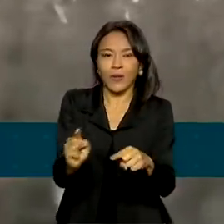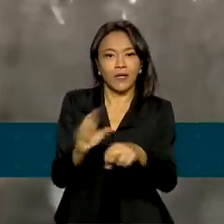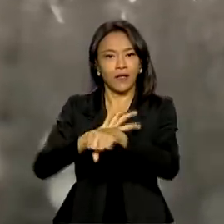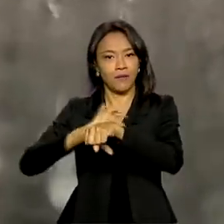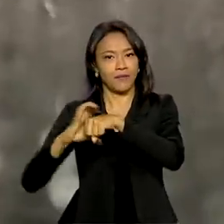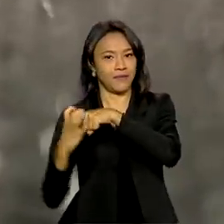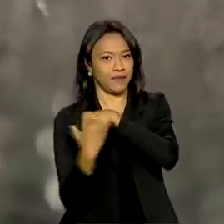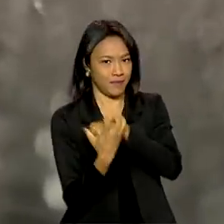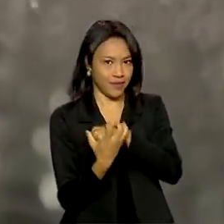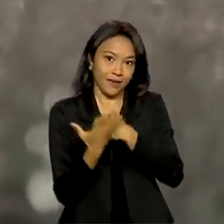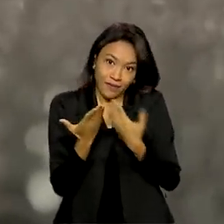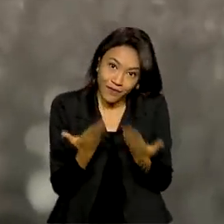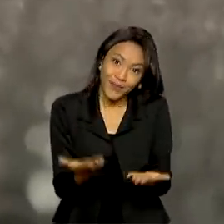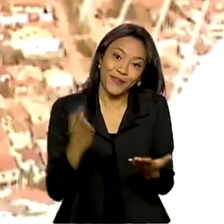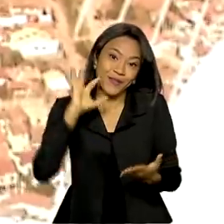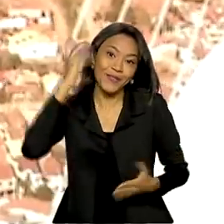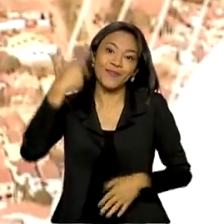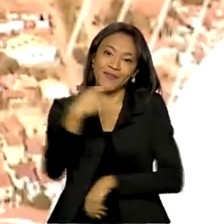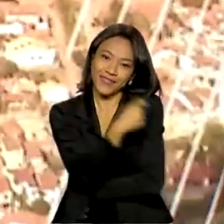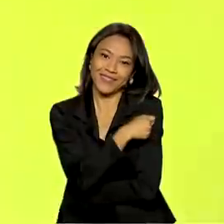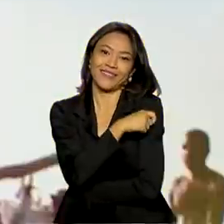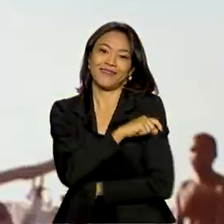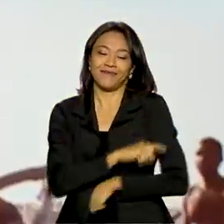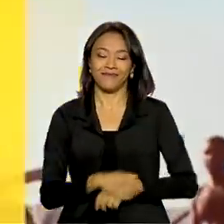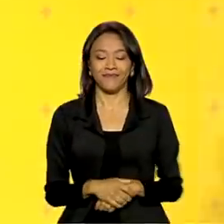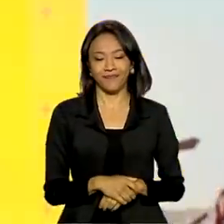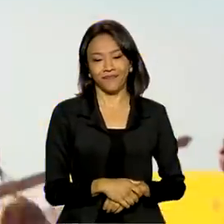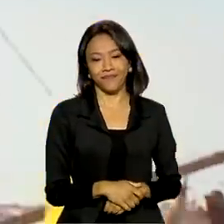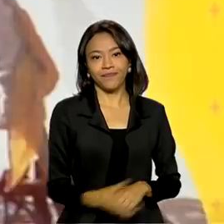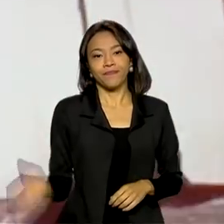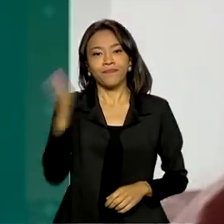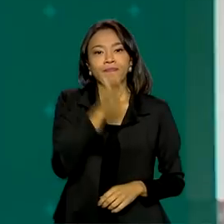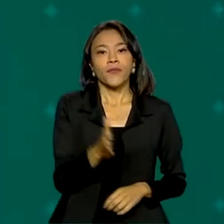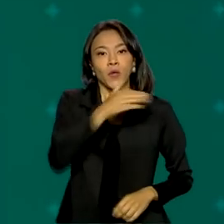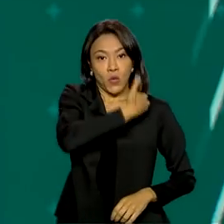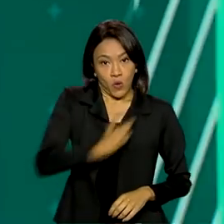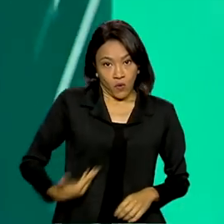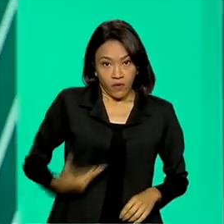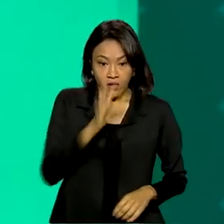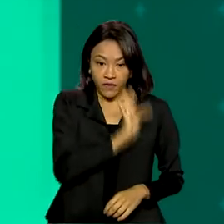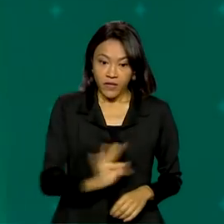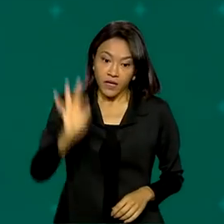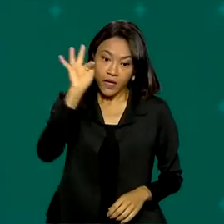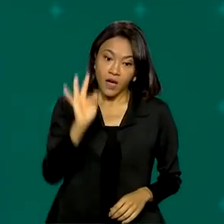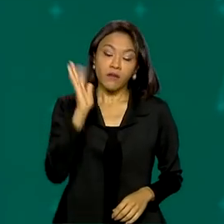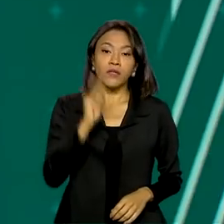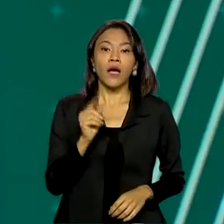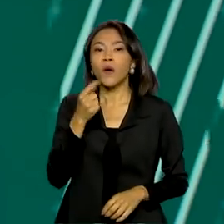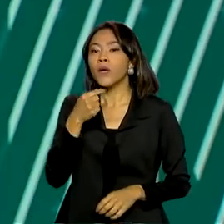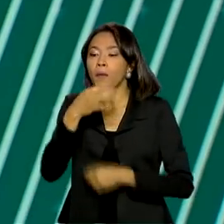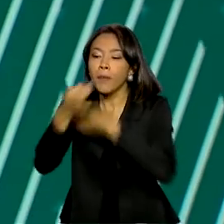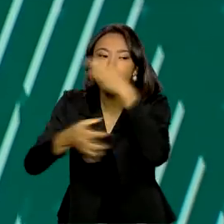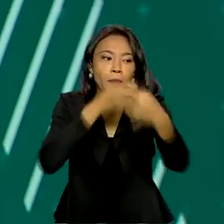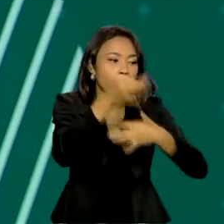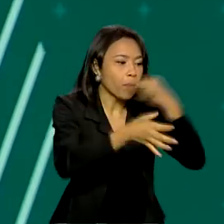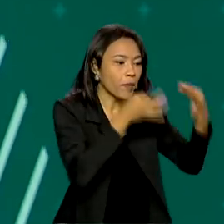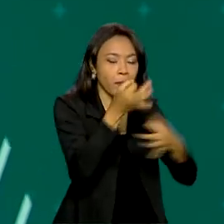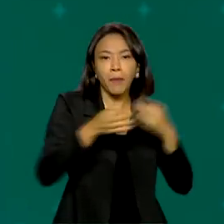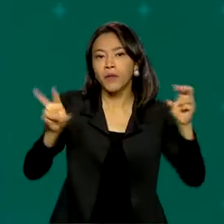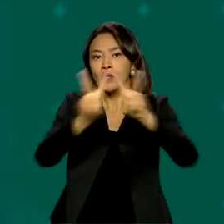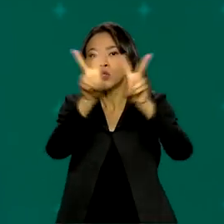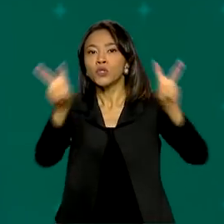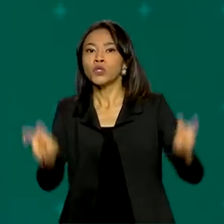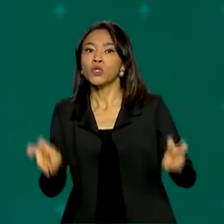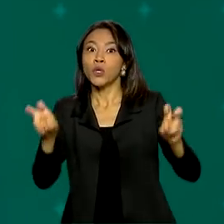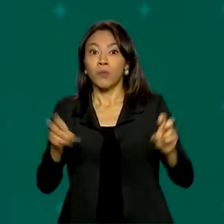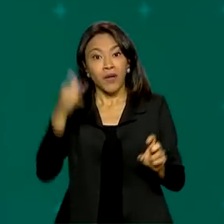que foi a vacinação. O governo federal está realizando uma consulta pública sobre prevenção da